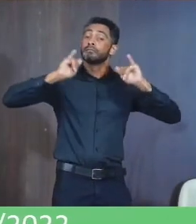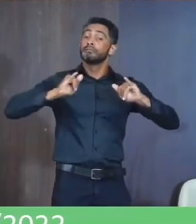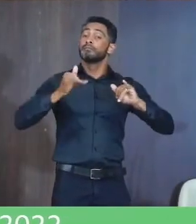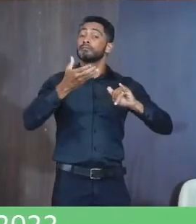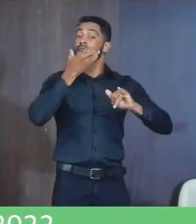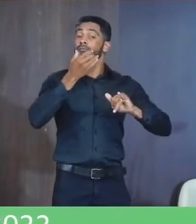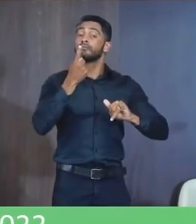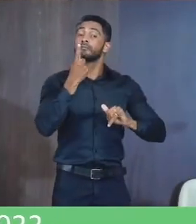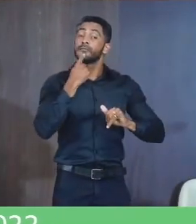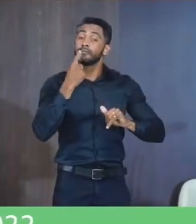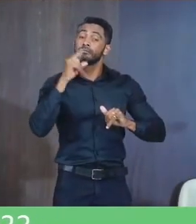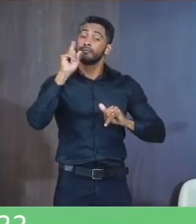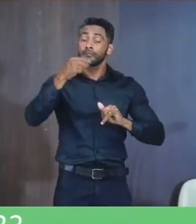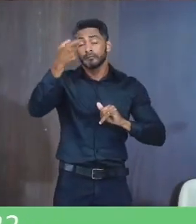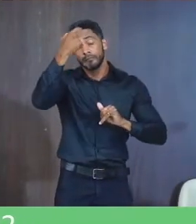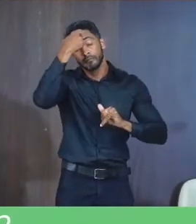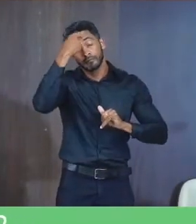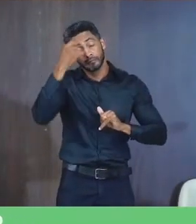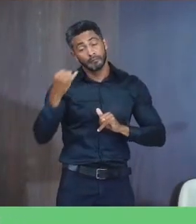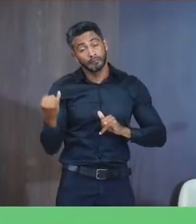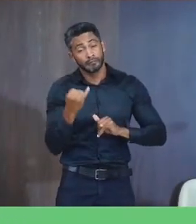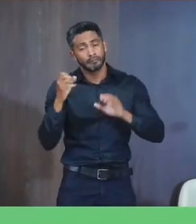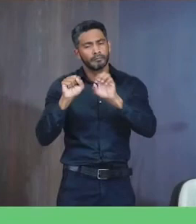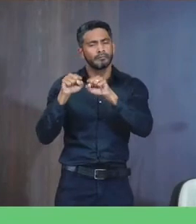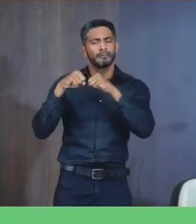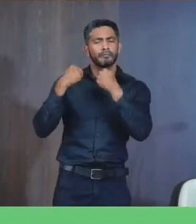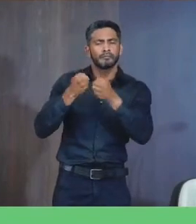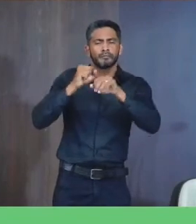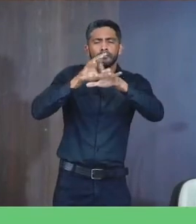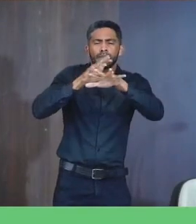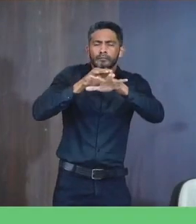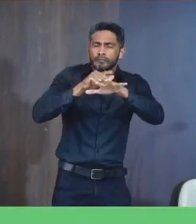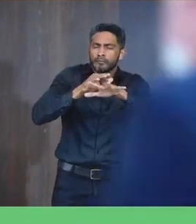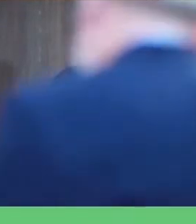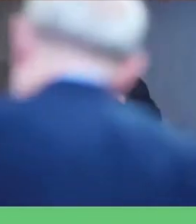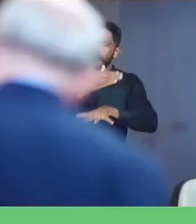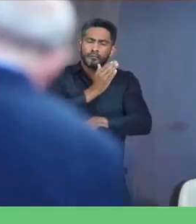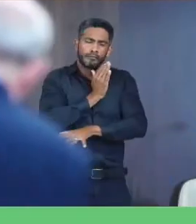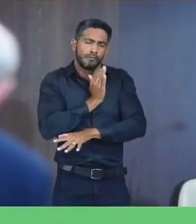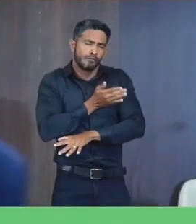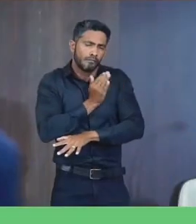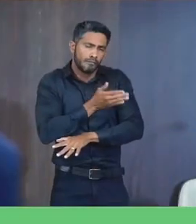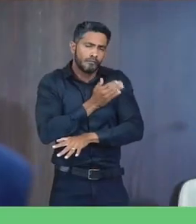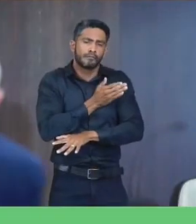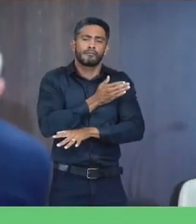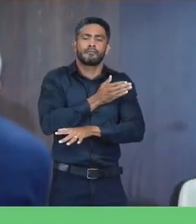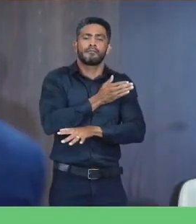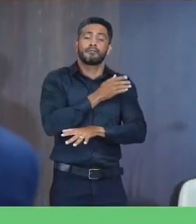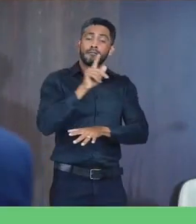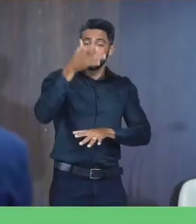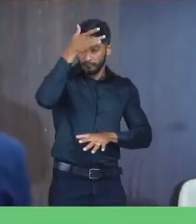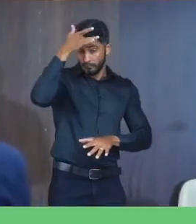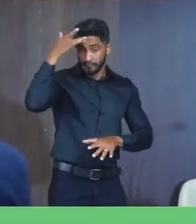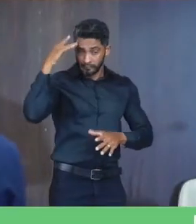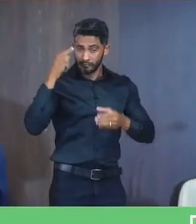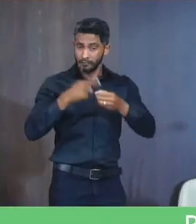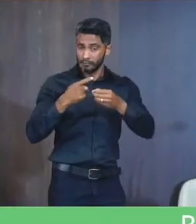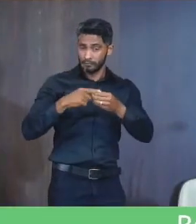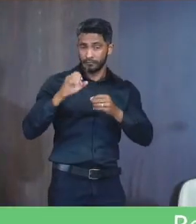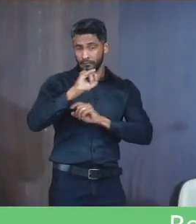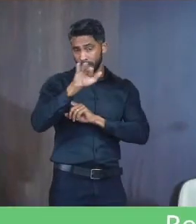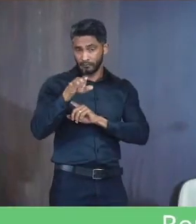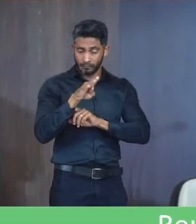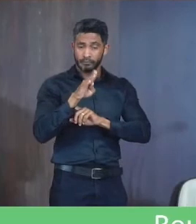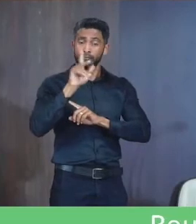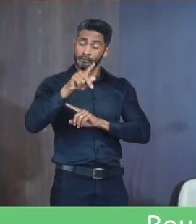Dedicada A conscientização Sobre a importância Da prevenção De doenças Cardiovasculares No âmbito Do município De Janaúma E é de autoria Do